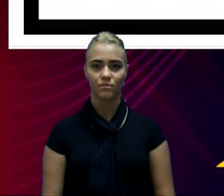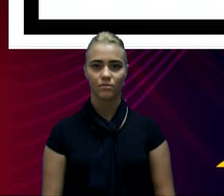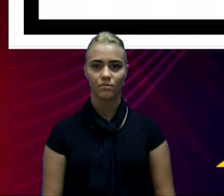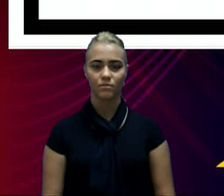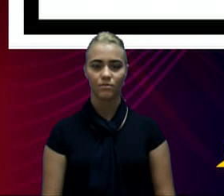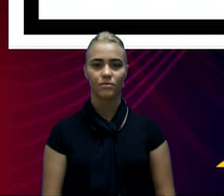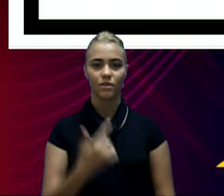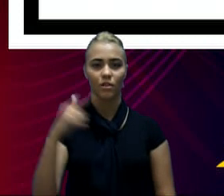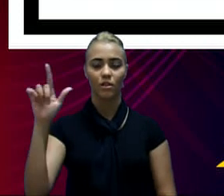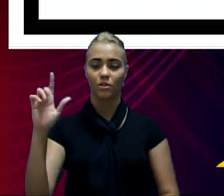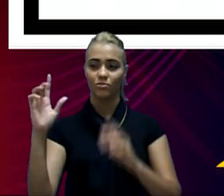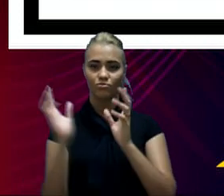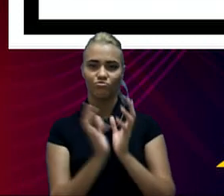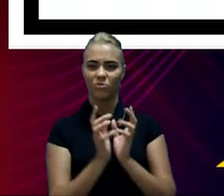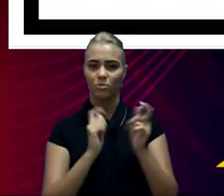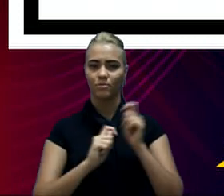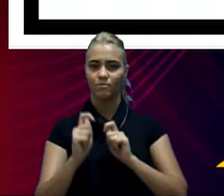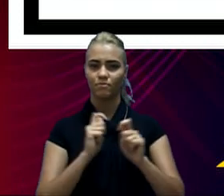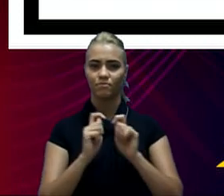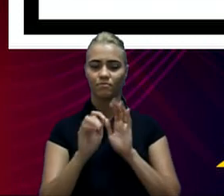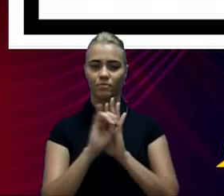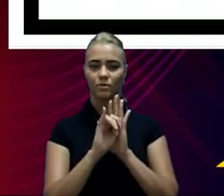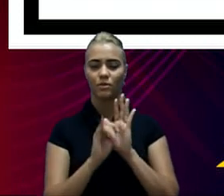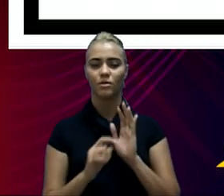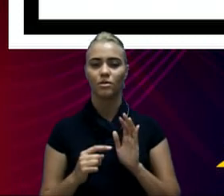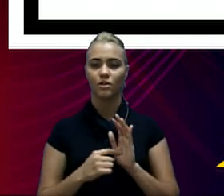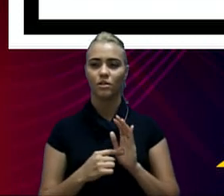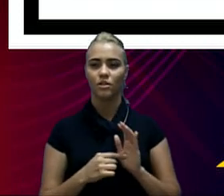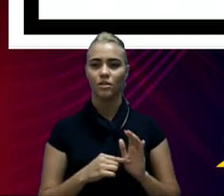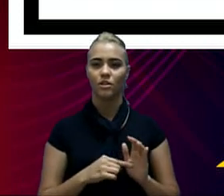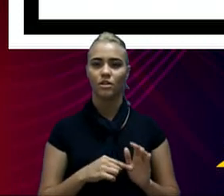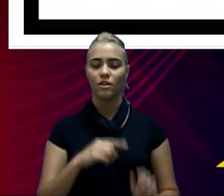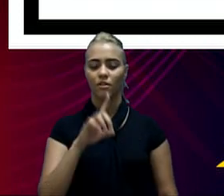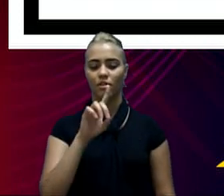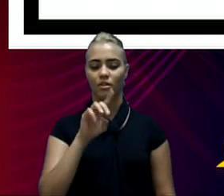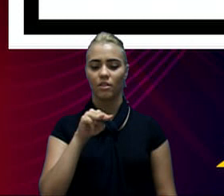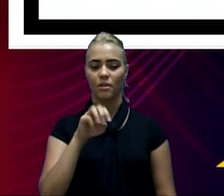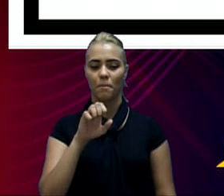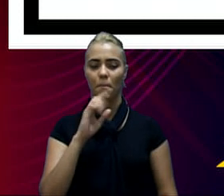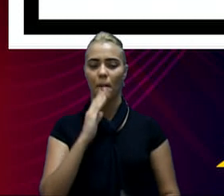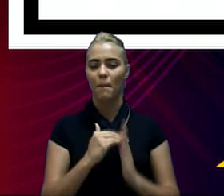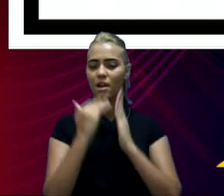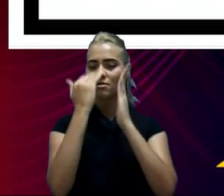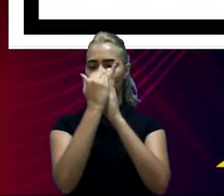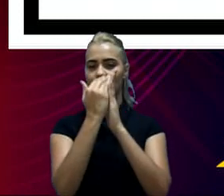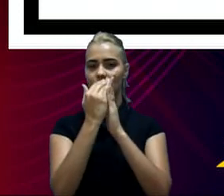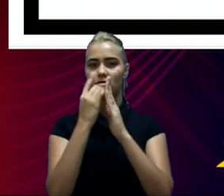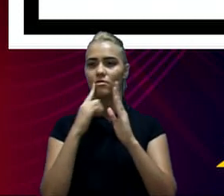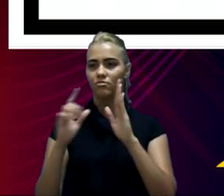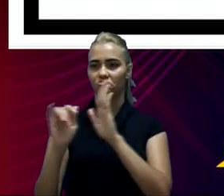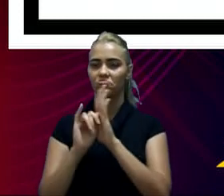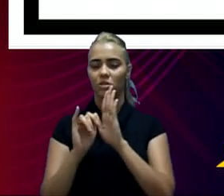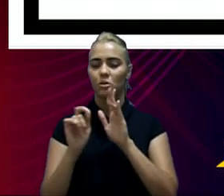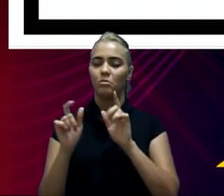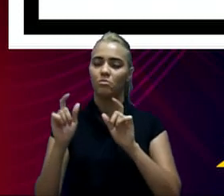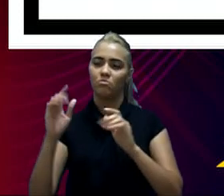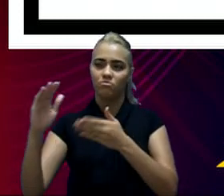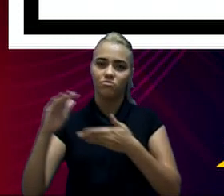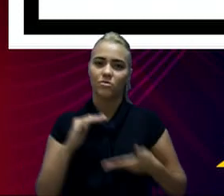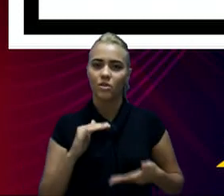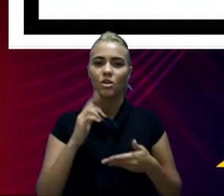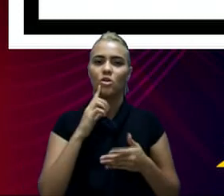Um outro grupo de receita é o demais receitas correntes. Outras receitas que, se somadas,